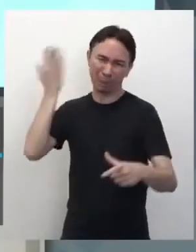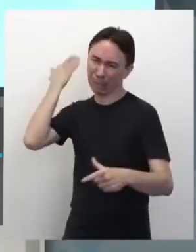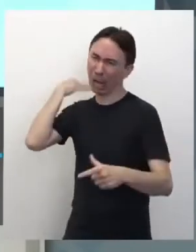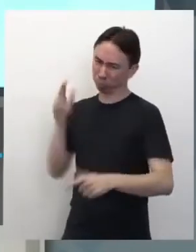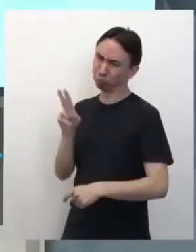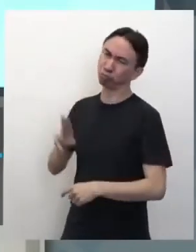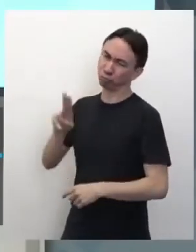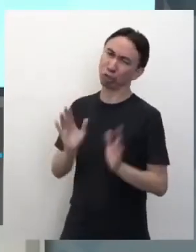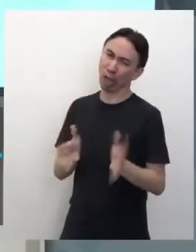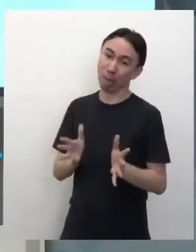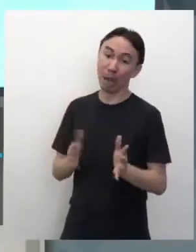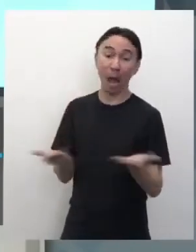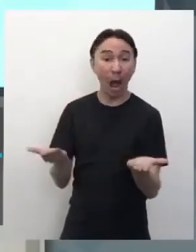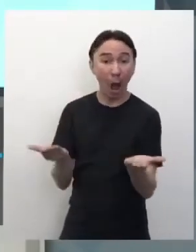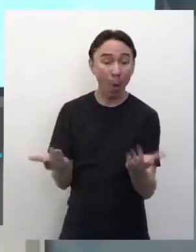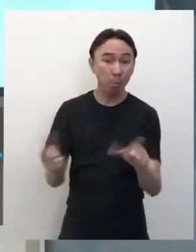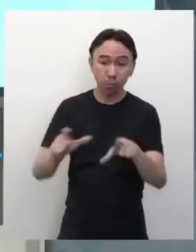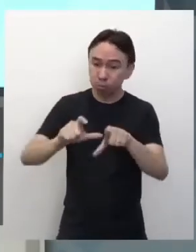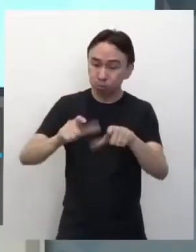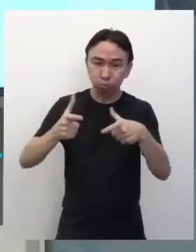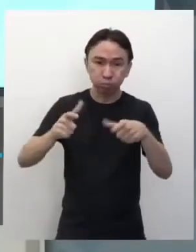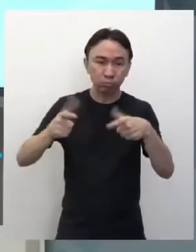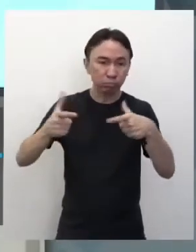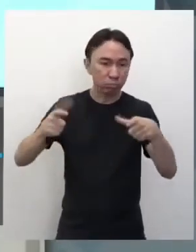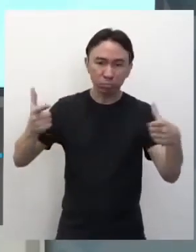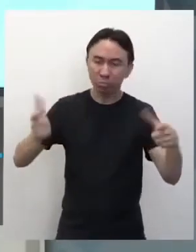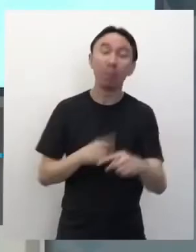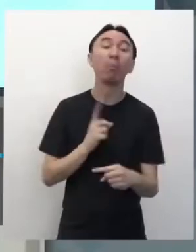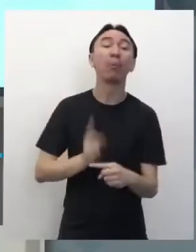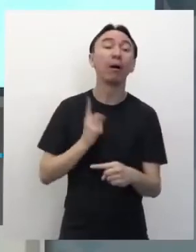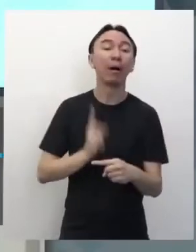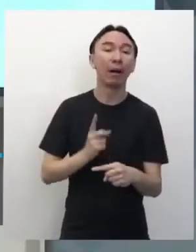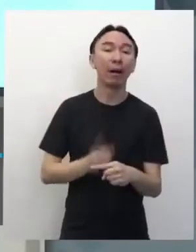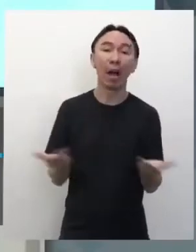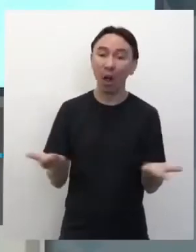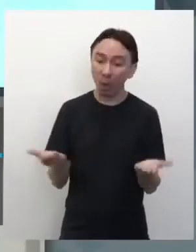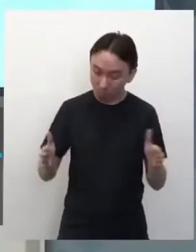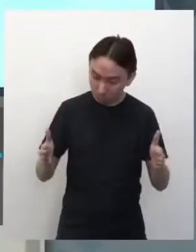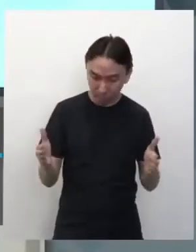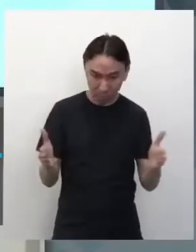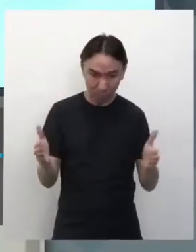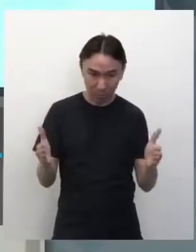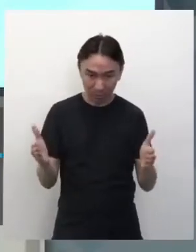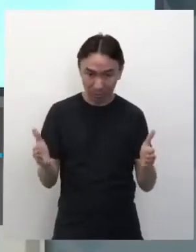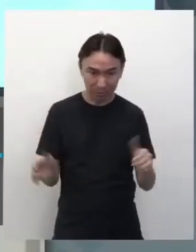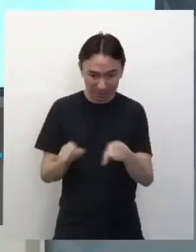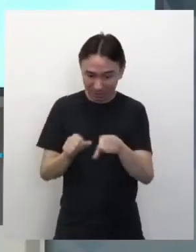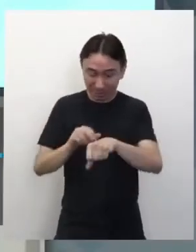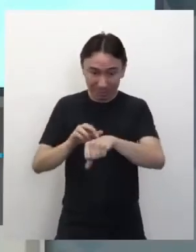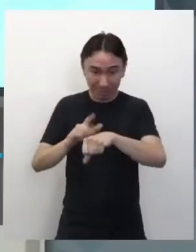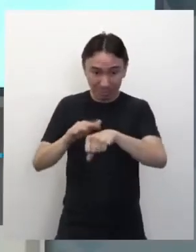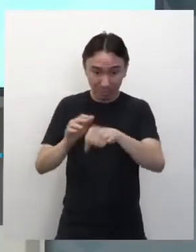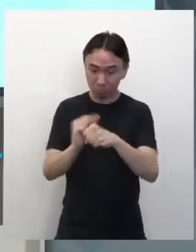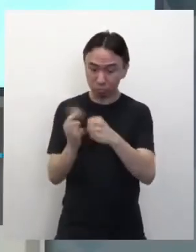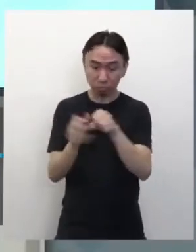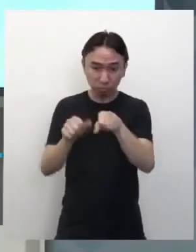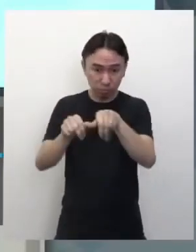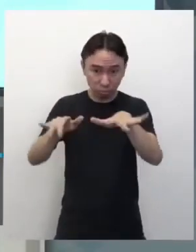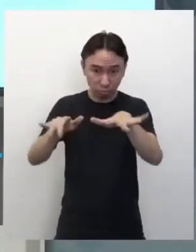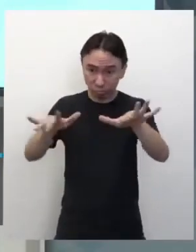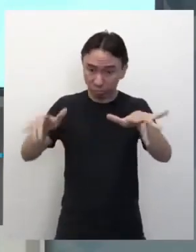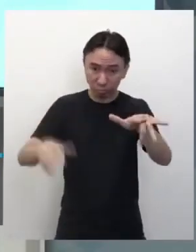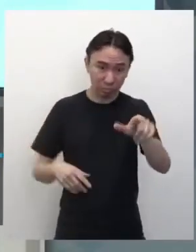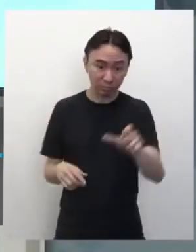intensificou muito, porque foi muito utilizado neste momento difícil aí da pandemia, né? Foi uma ferramenta importante para